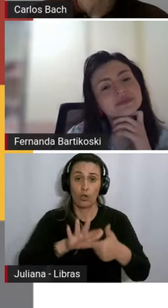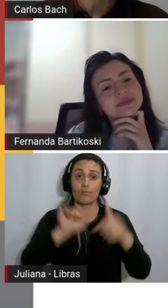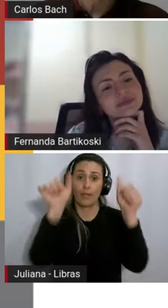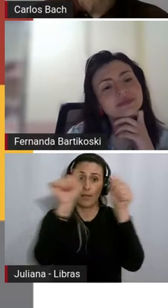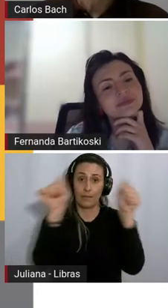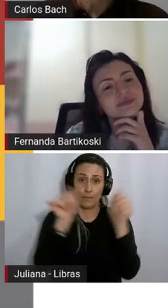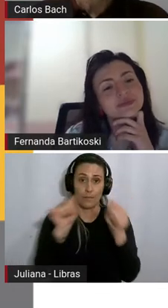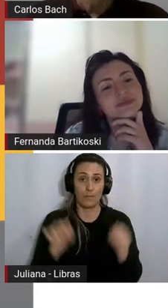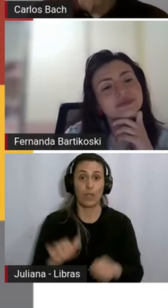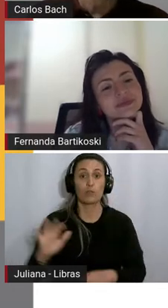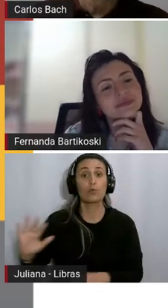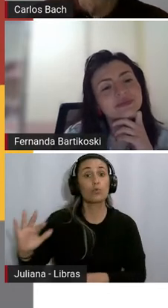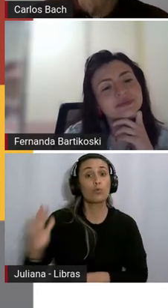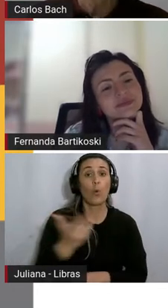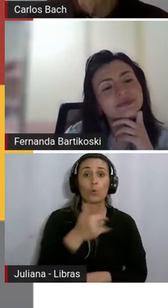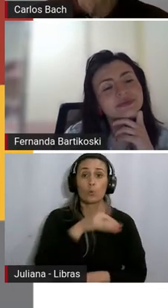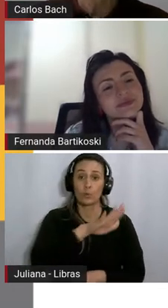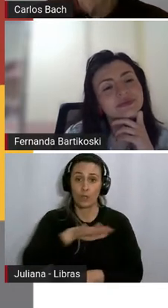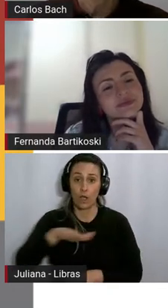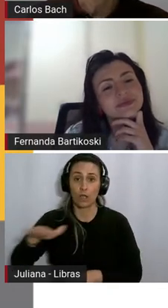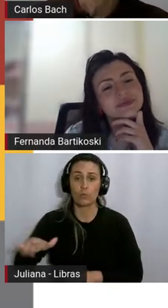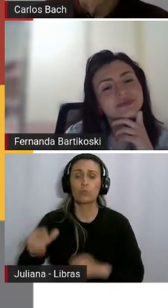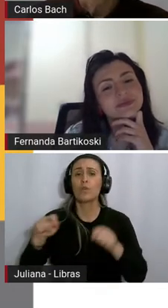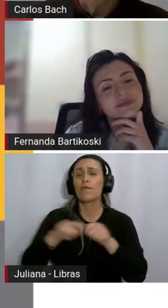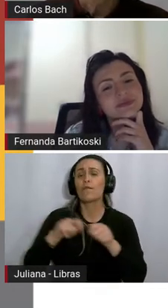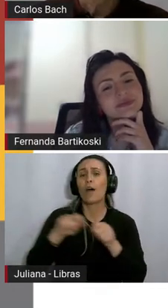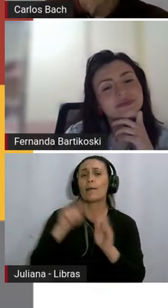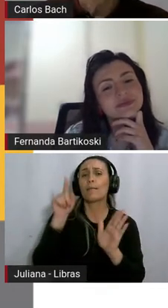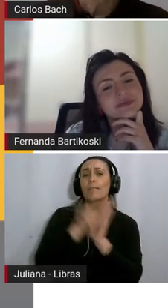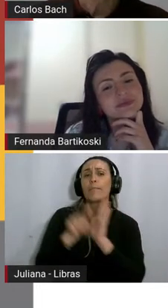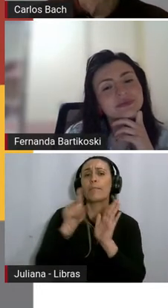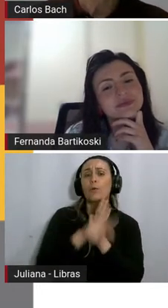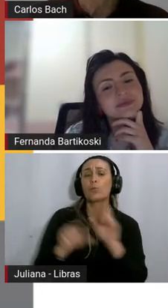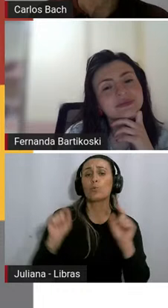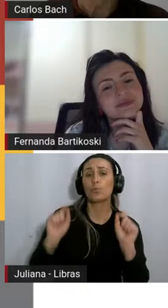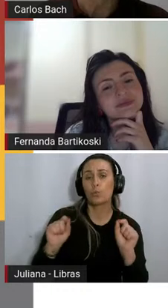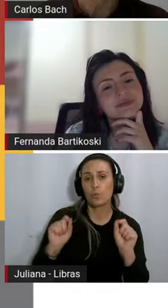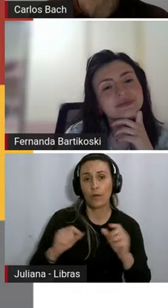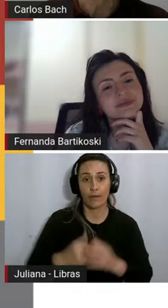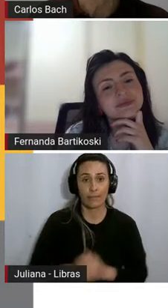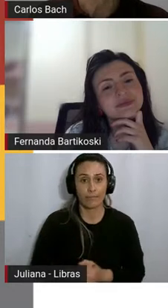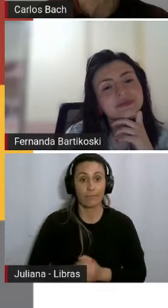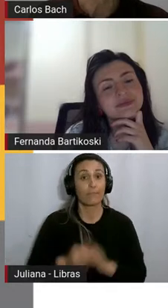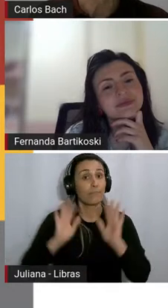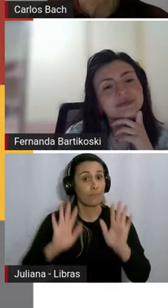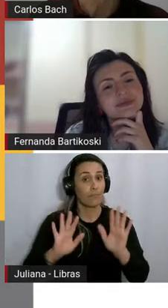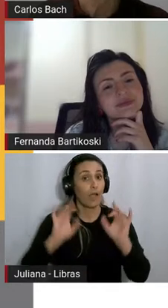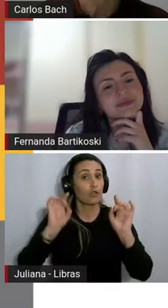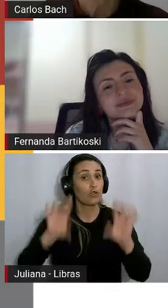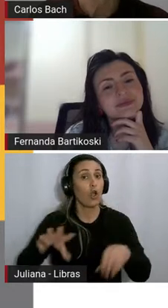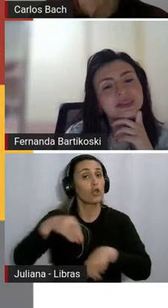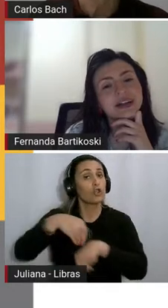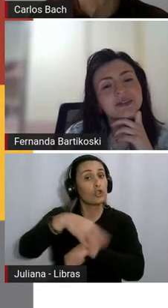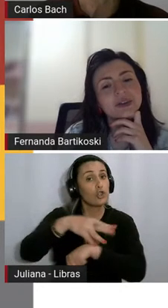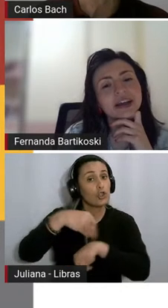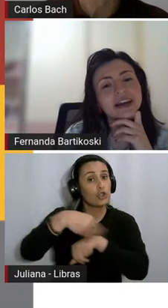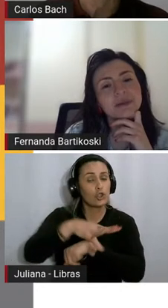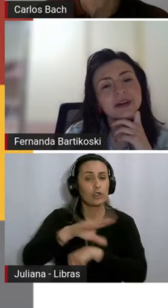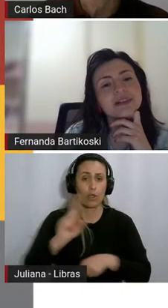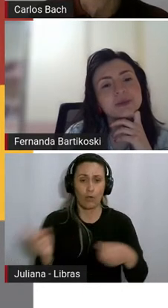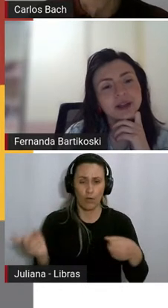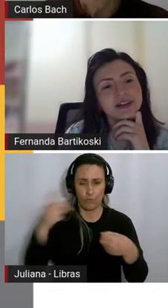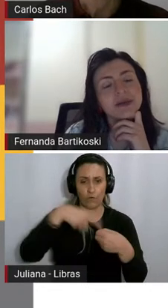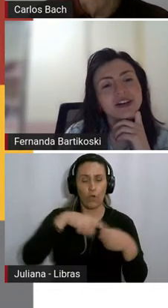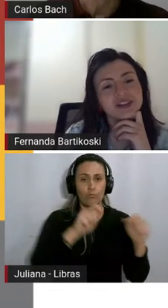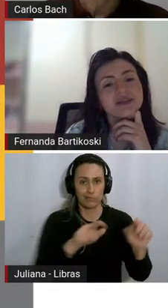estudantes e fazer os seguintes questionamentos mas esses são apenas sugestões só vou pedir para voltar um pouquinho as imagens. botar